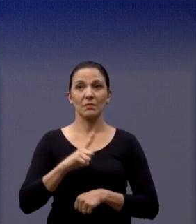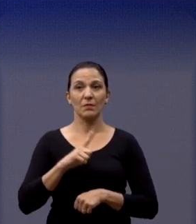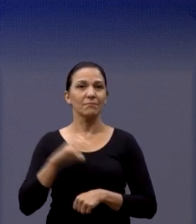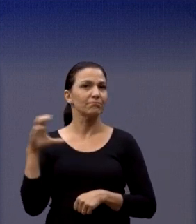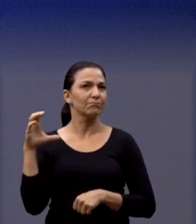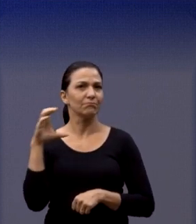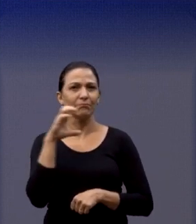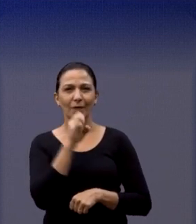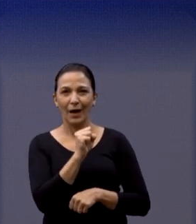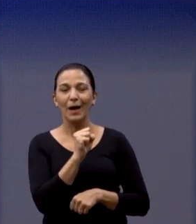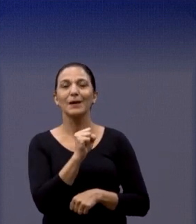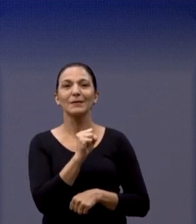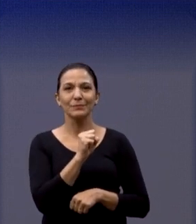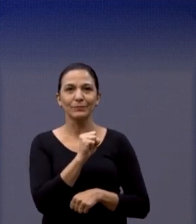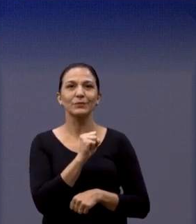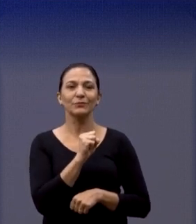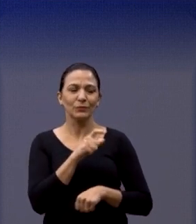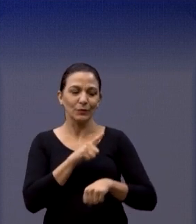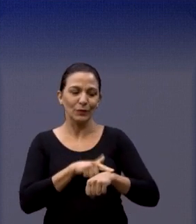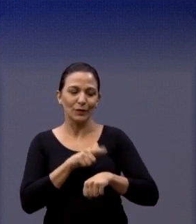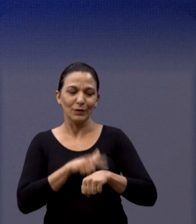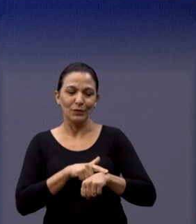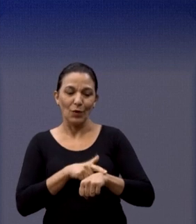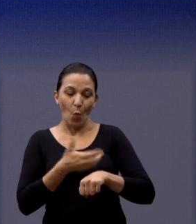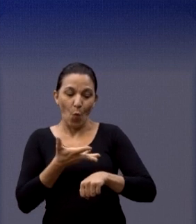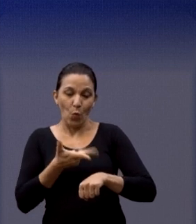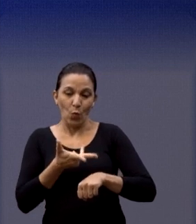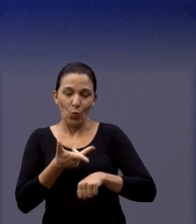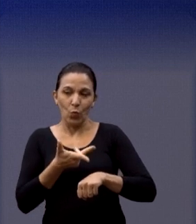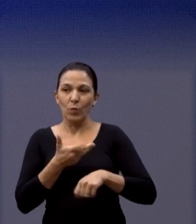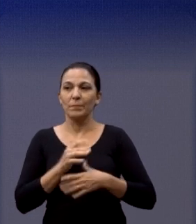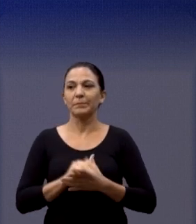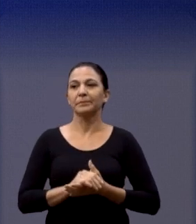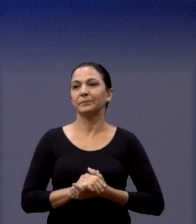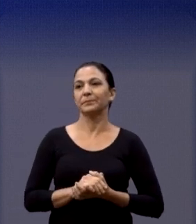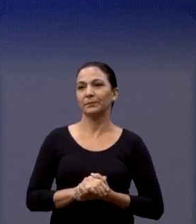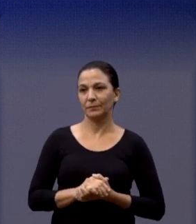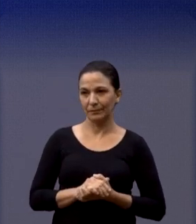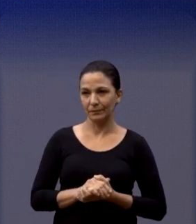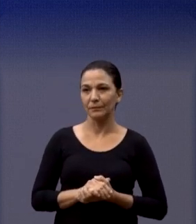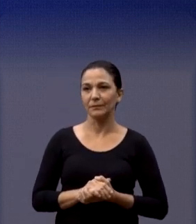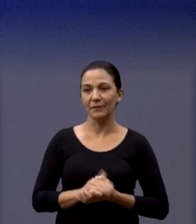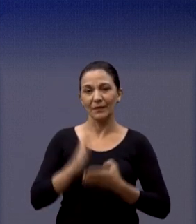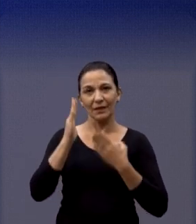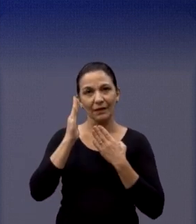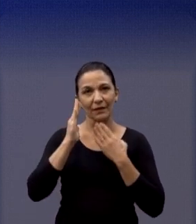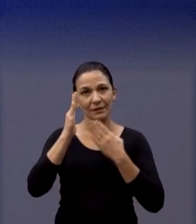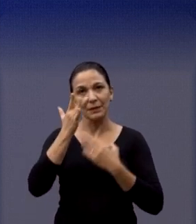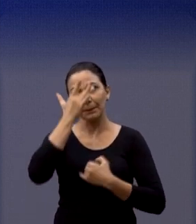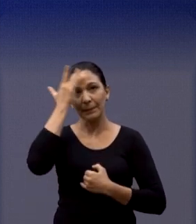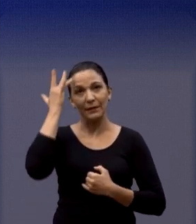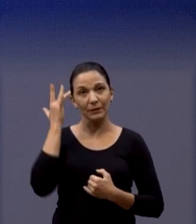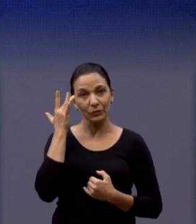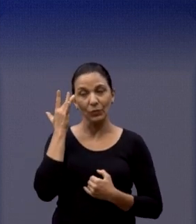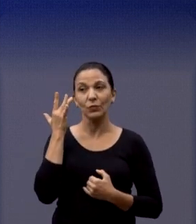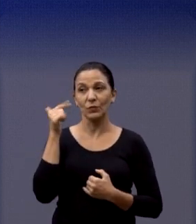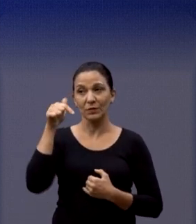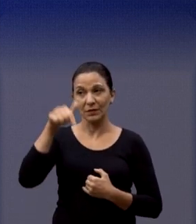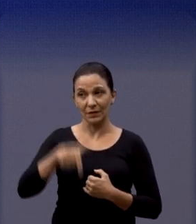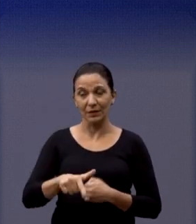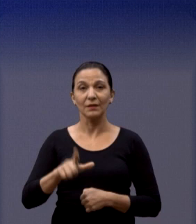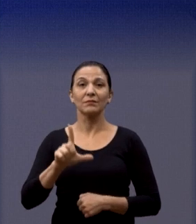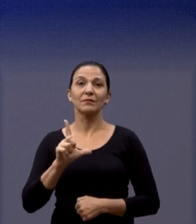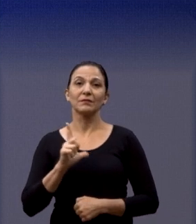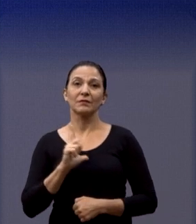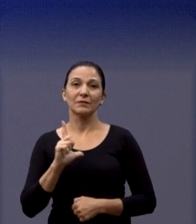Rápido, muito rápido, não pastor? Então, assim, eu queria primeiro agradecer a todas e todos que aqui estão, os vereadores,